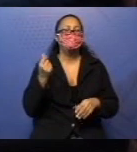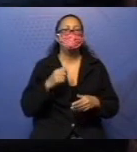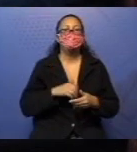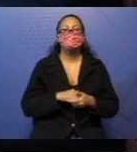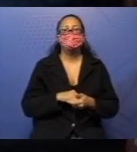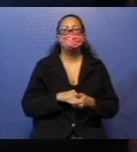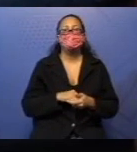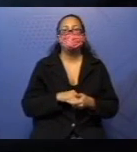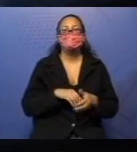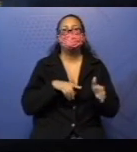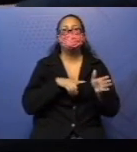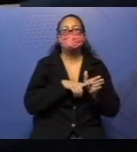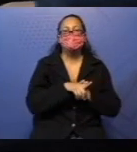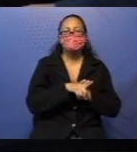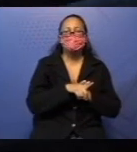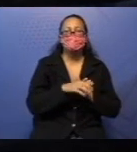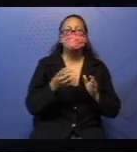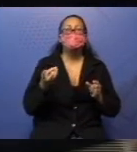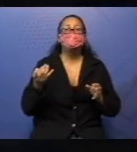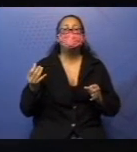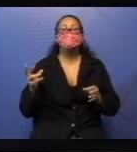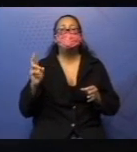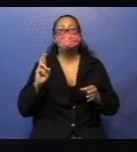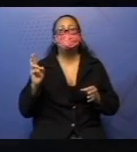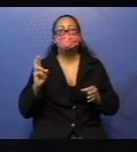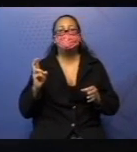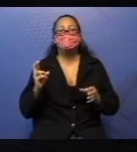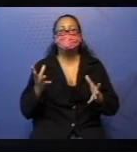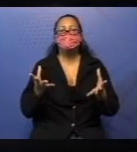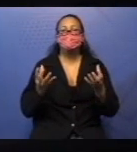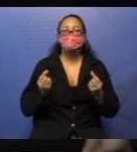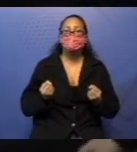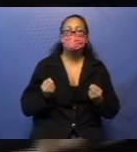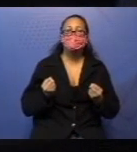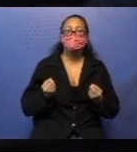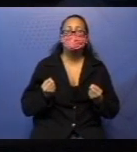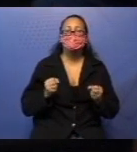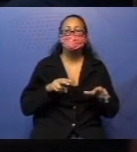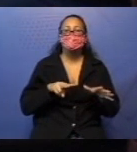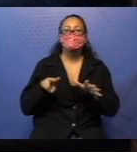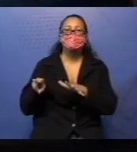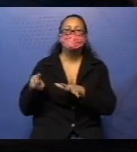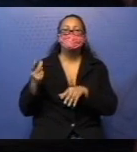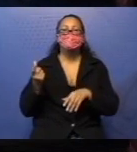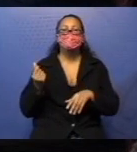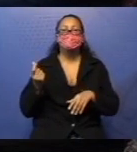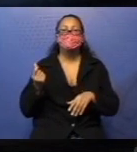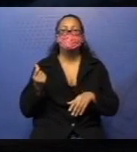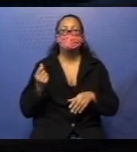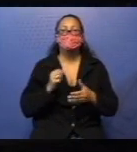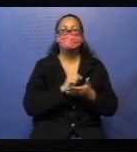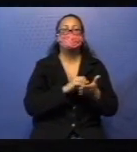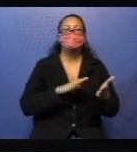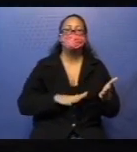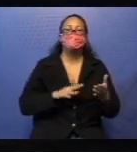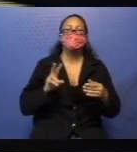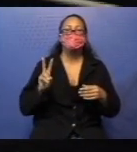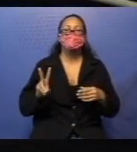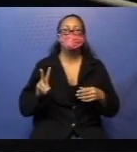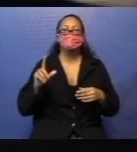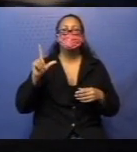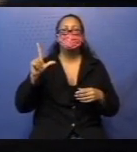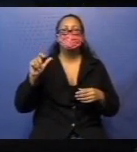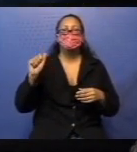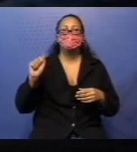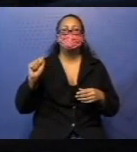pergunta. Quantos reais ele recebeu de semanada? Exercício 2. A Larissa recebeu isso aqui